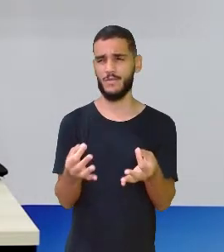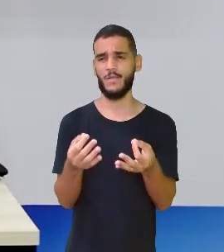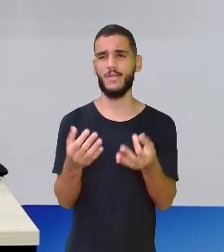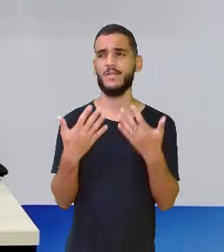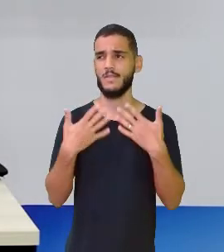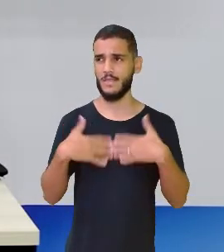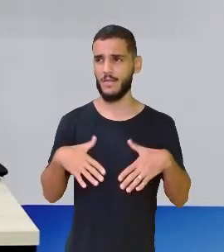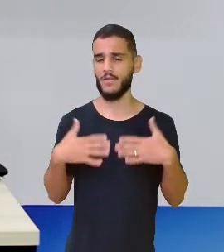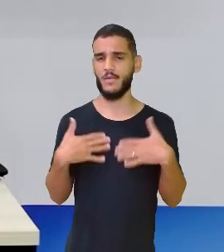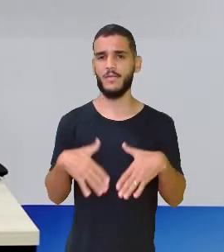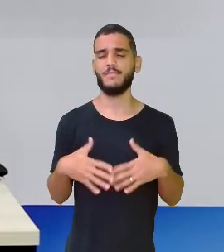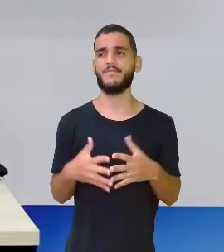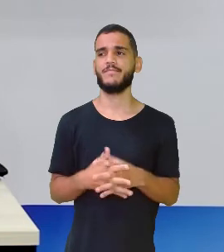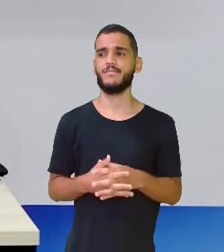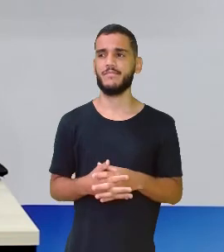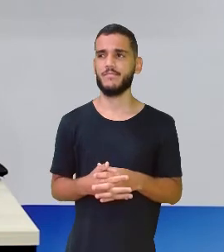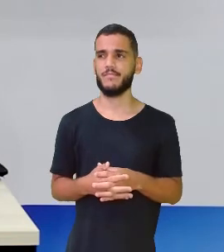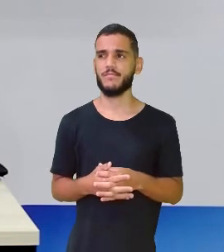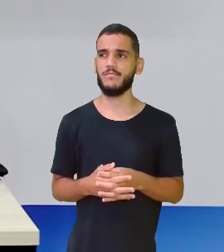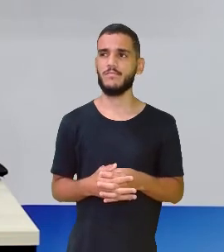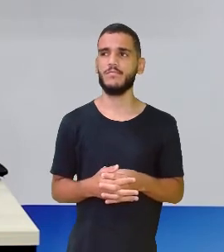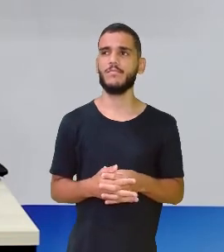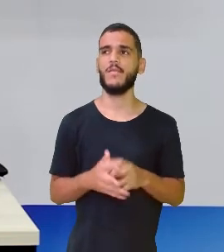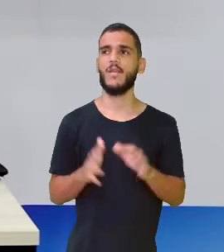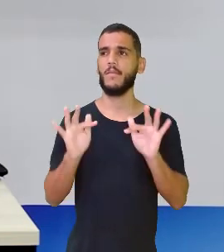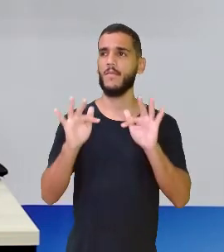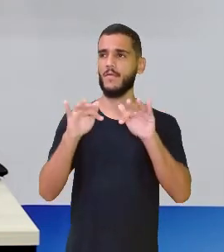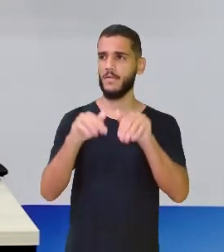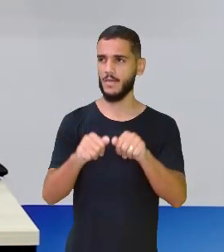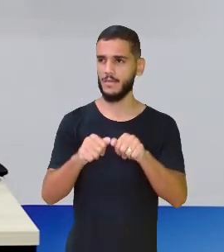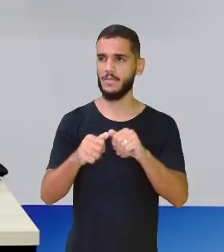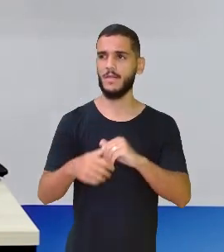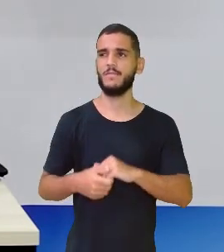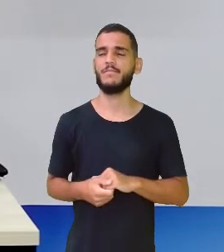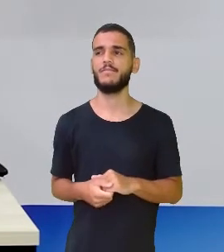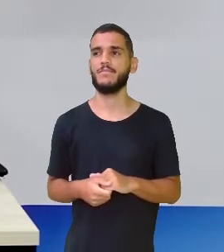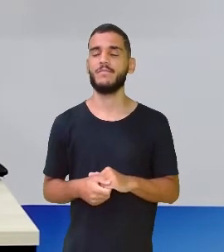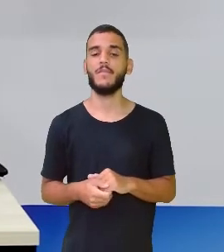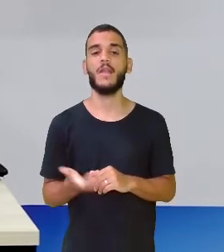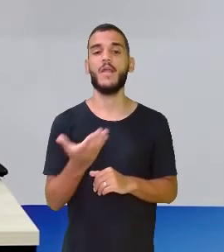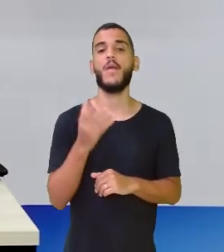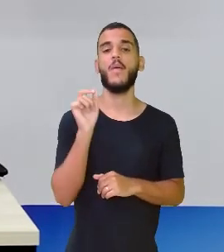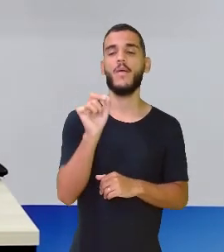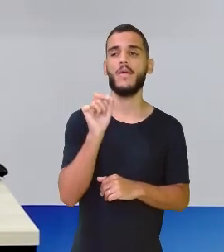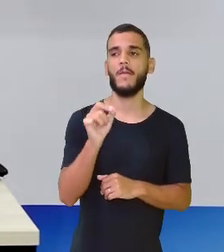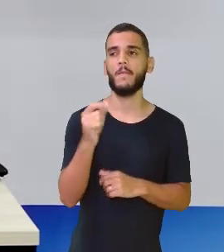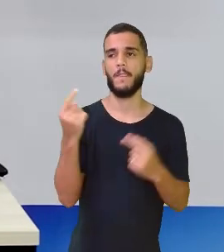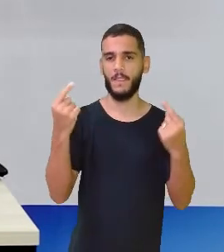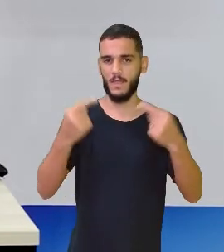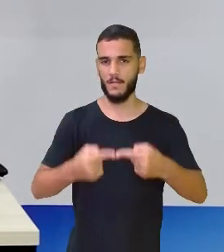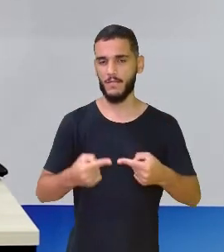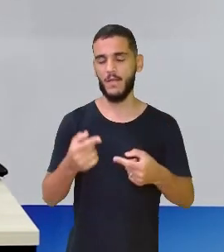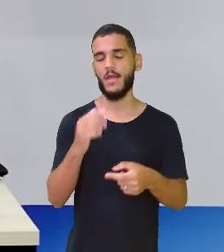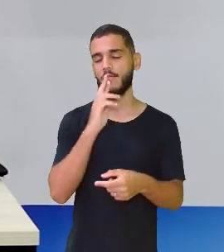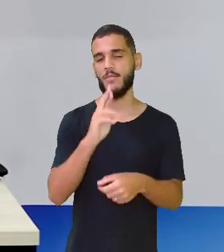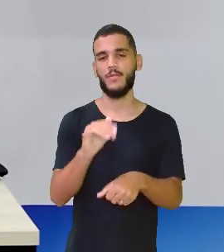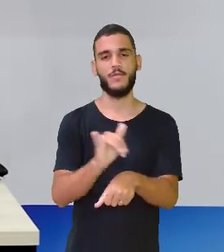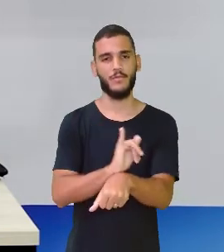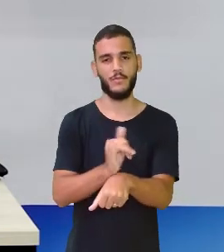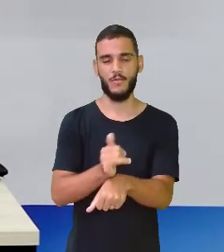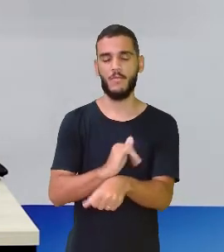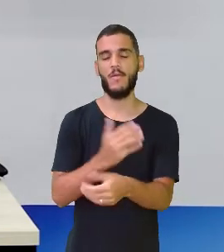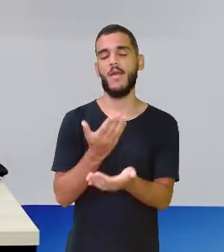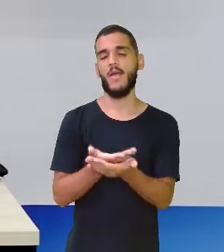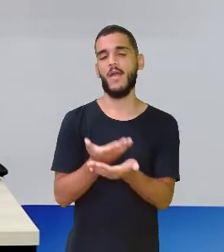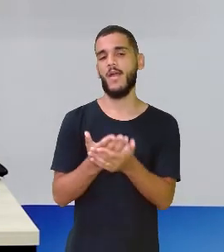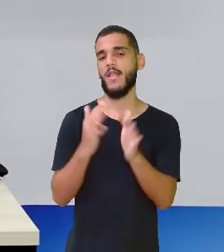Tranquilo? Fácil demais, ó. Pra fechar, eu quero que você me diga. Já responde no YouTube, que a nossa aula